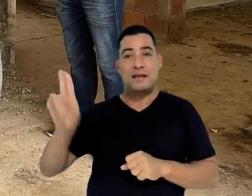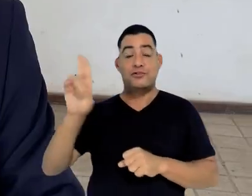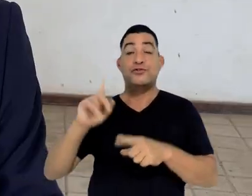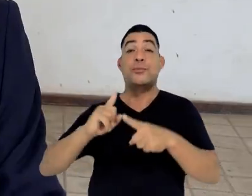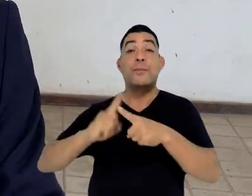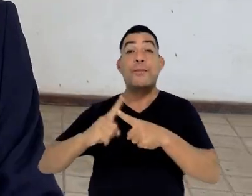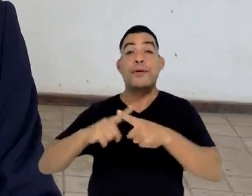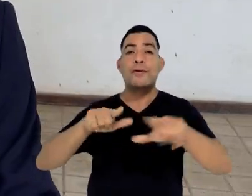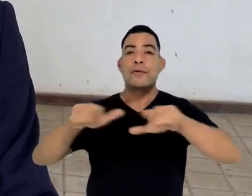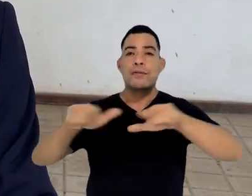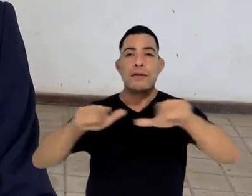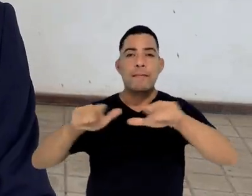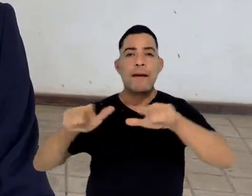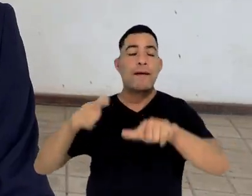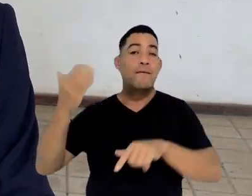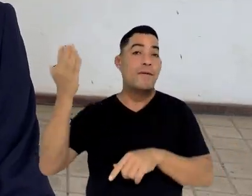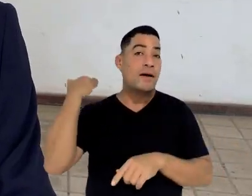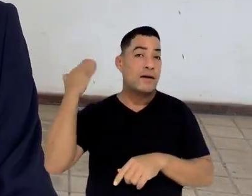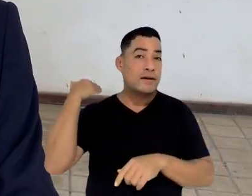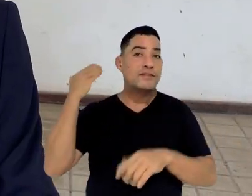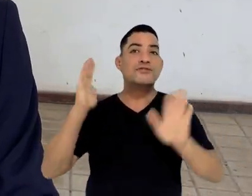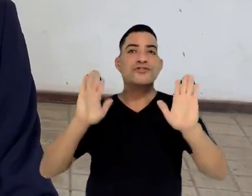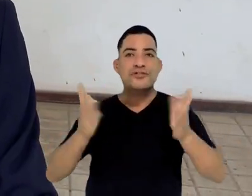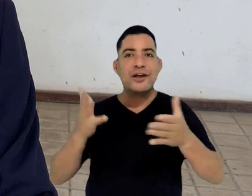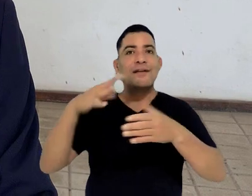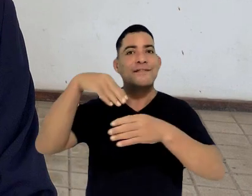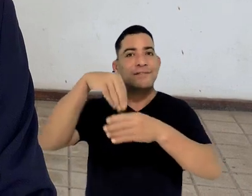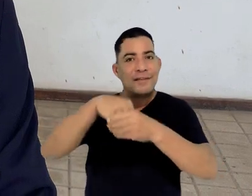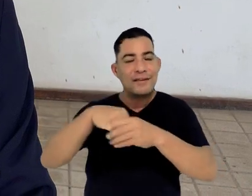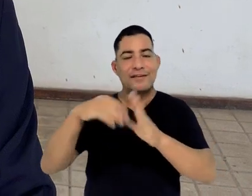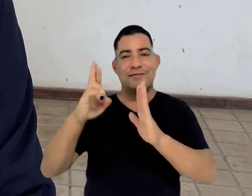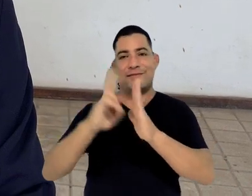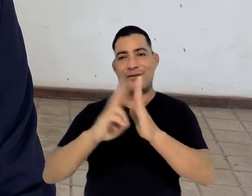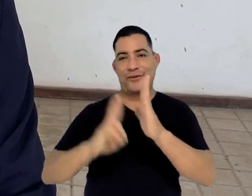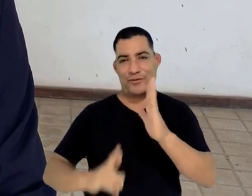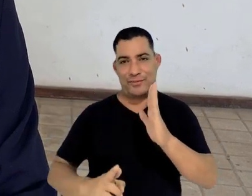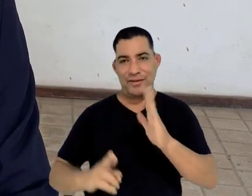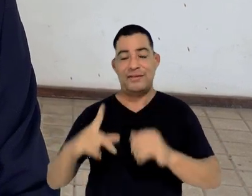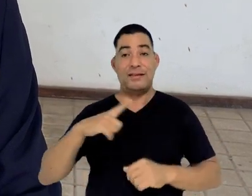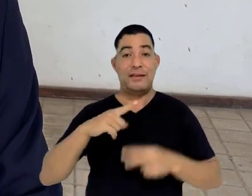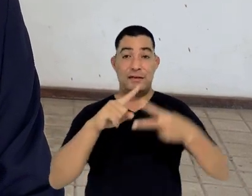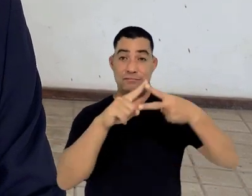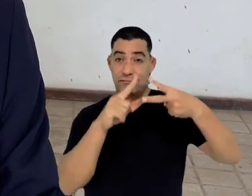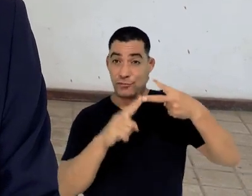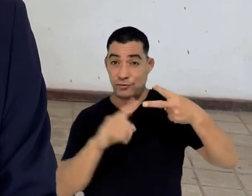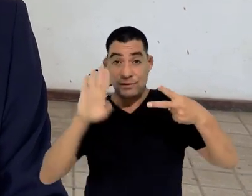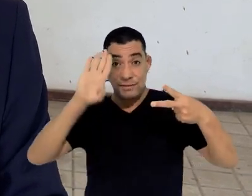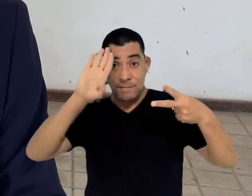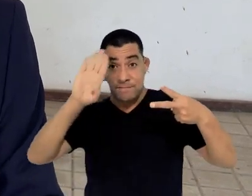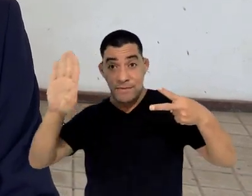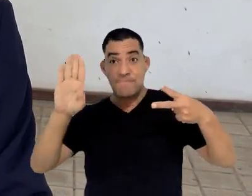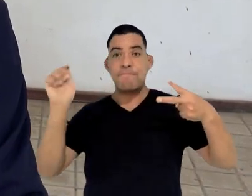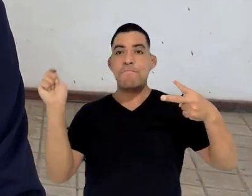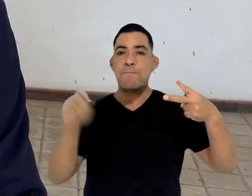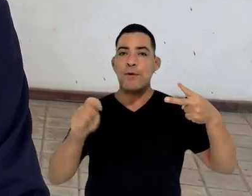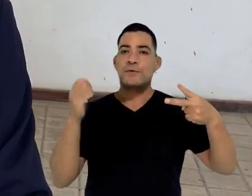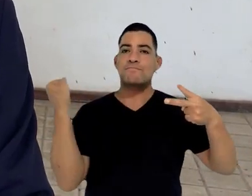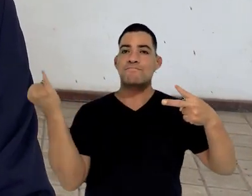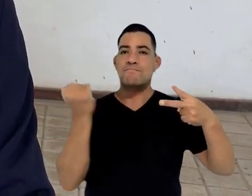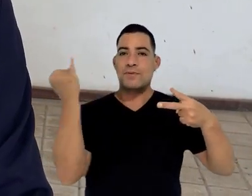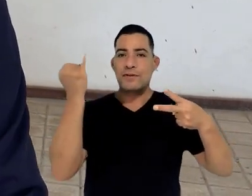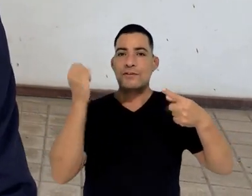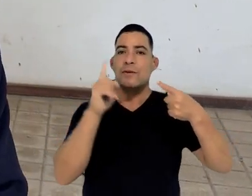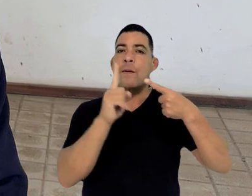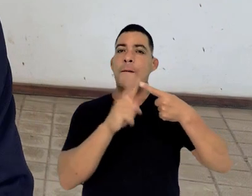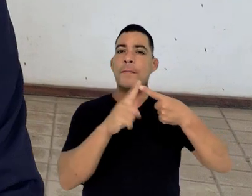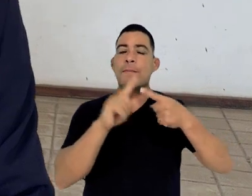de ações anteriores que foram desenvolvidas no espaço da Universidade. Duas questões podem ser destacadas nesse